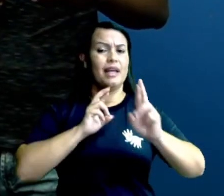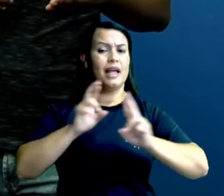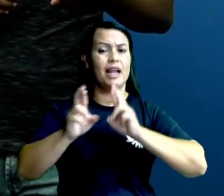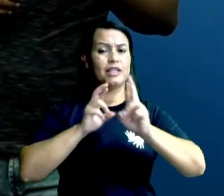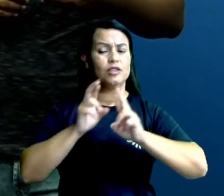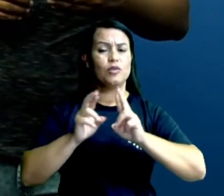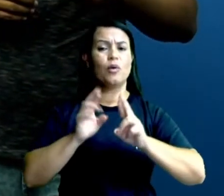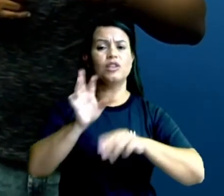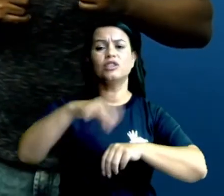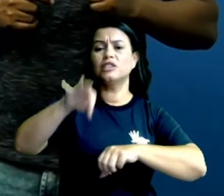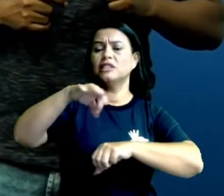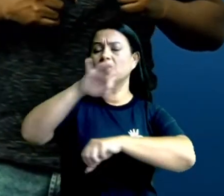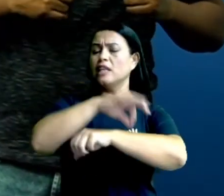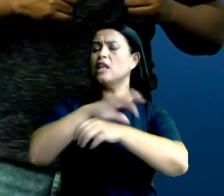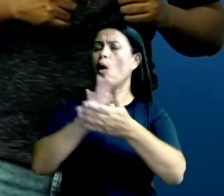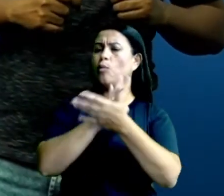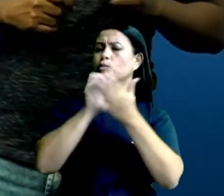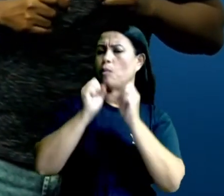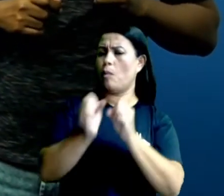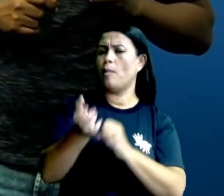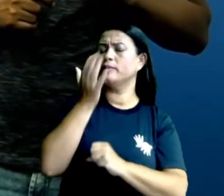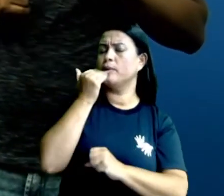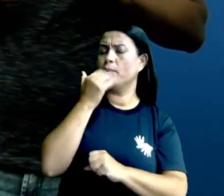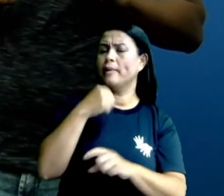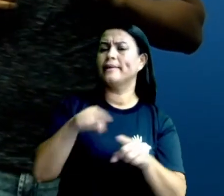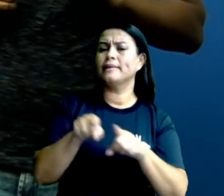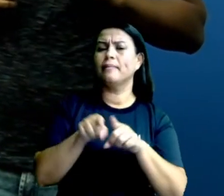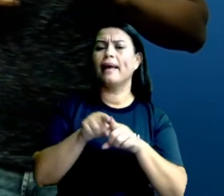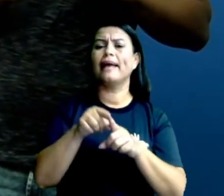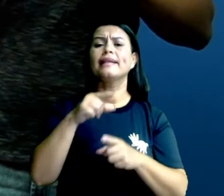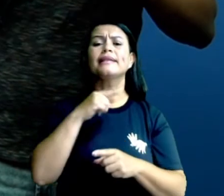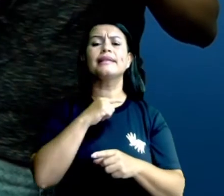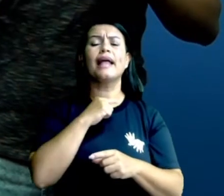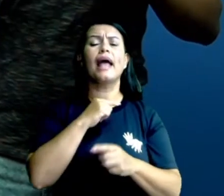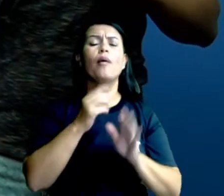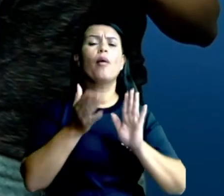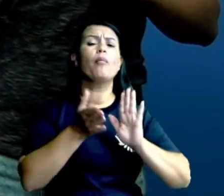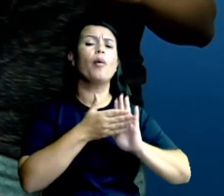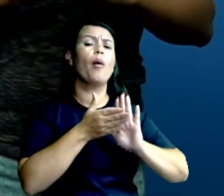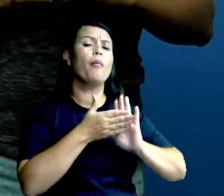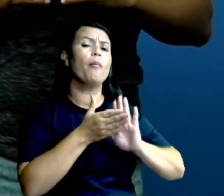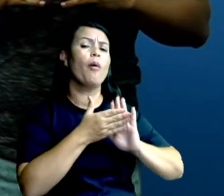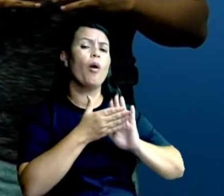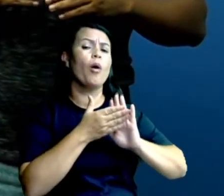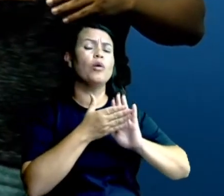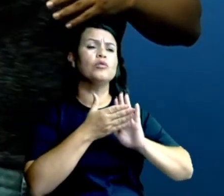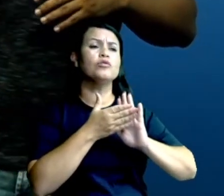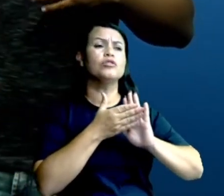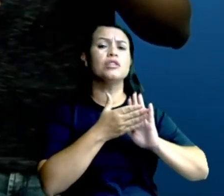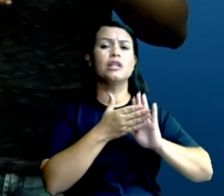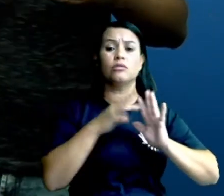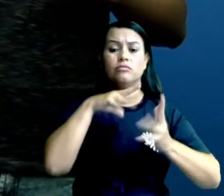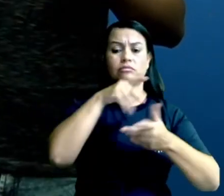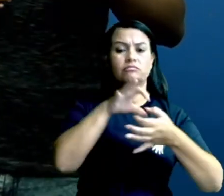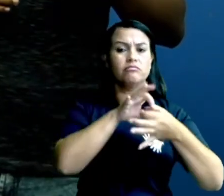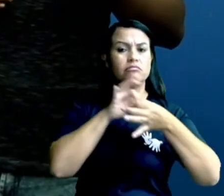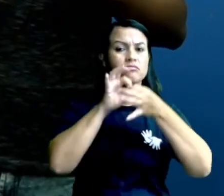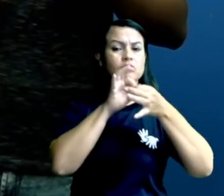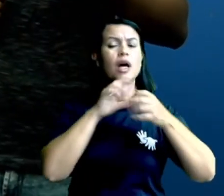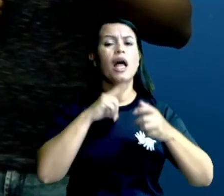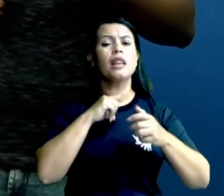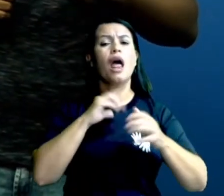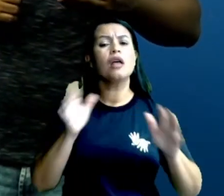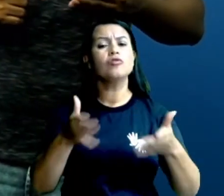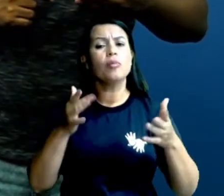insetos. Muitos insetos são comestíveis. Existe, inclusive, uma proposta das Nações Unidas de se estimular o